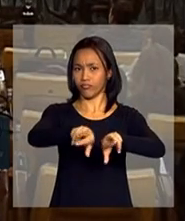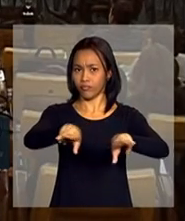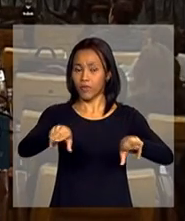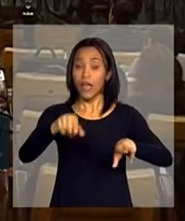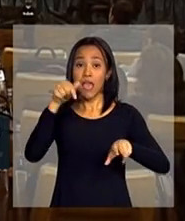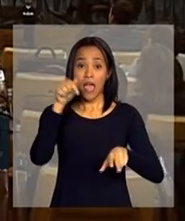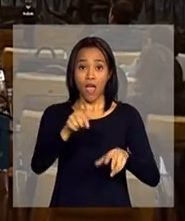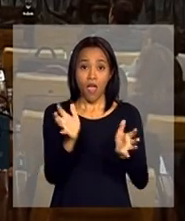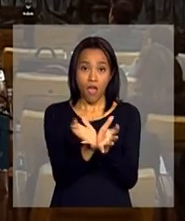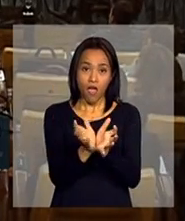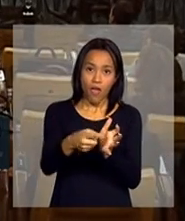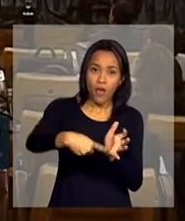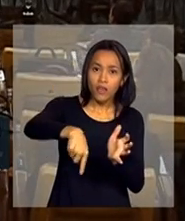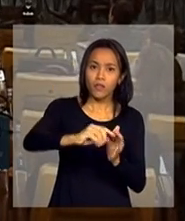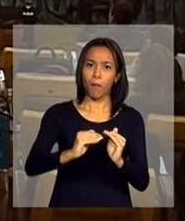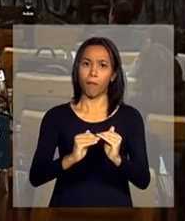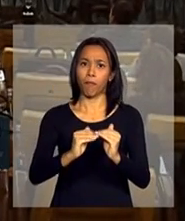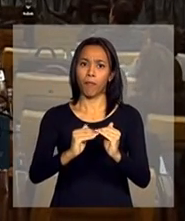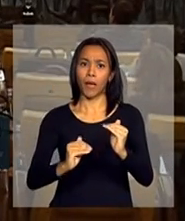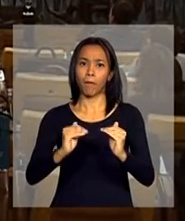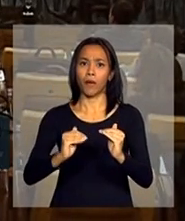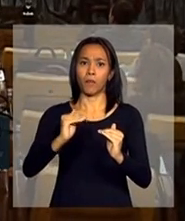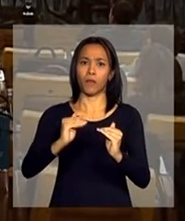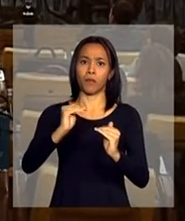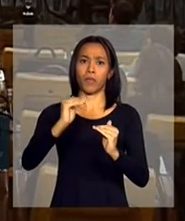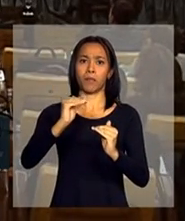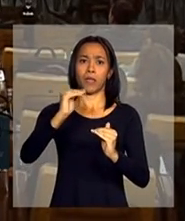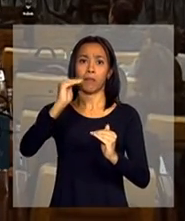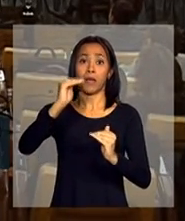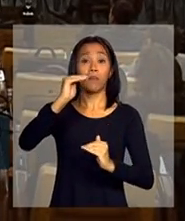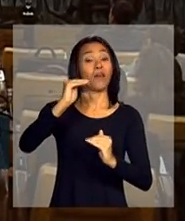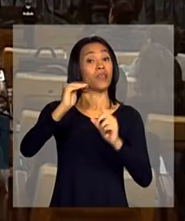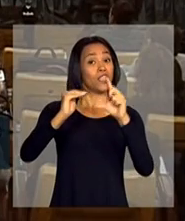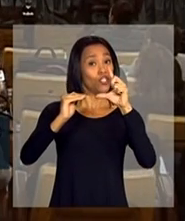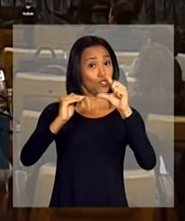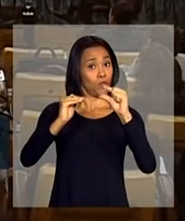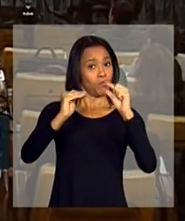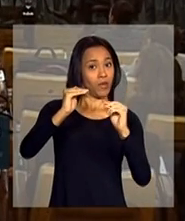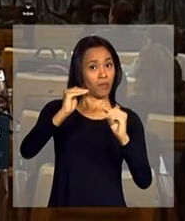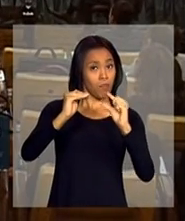segmento segue subindo mais e caindo menos,